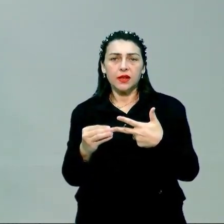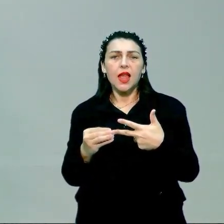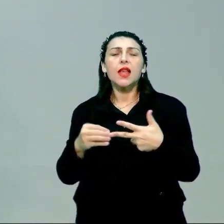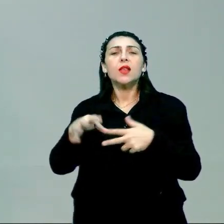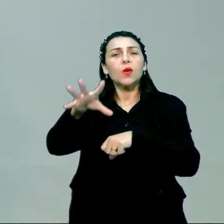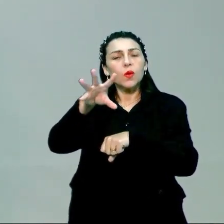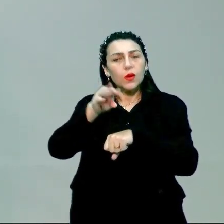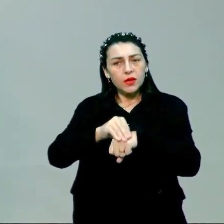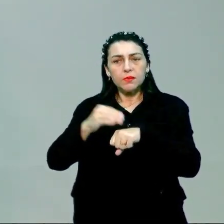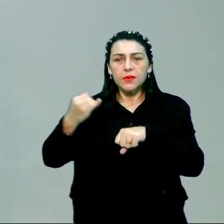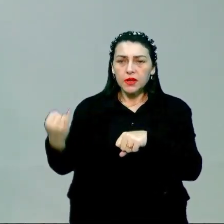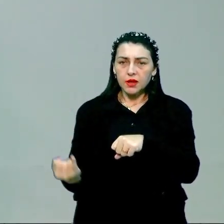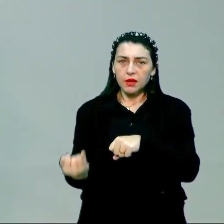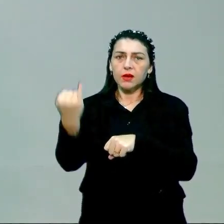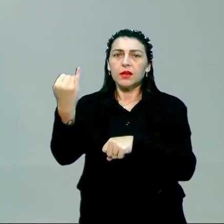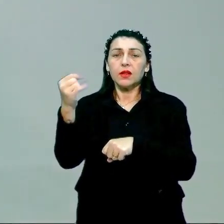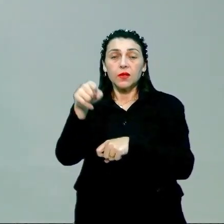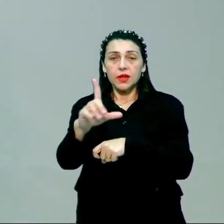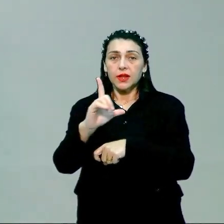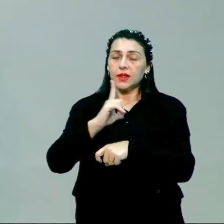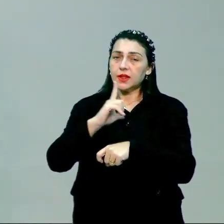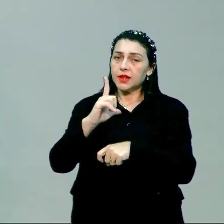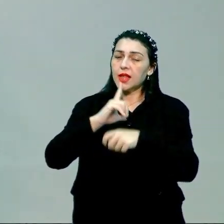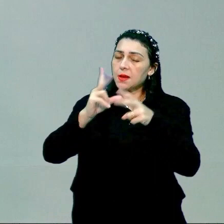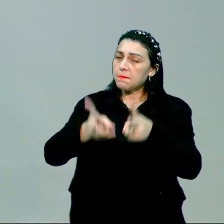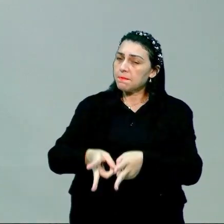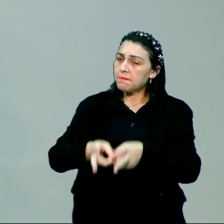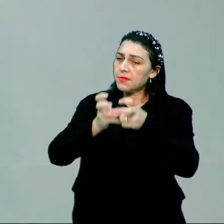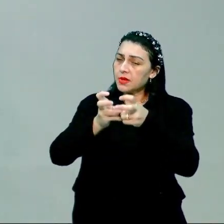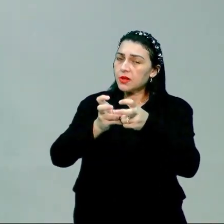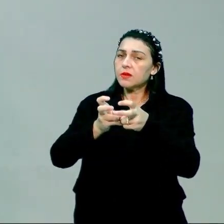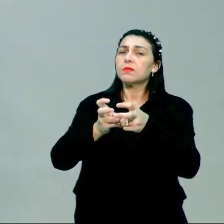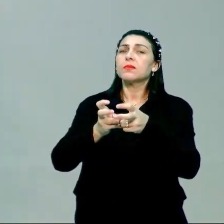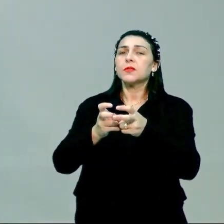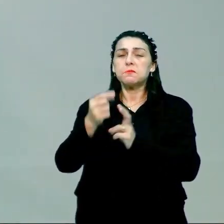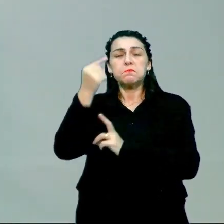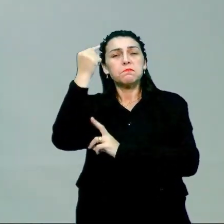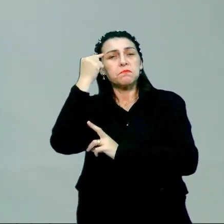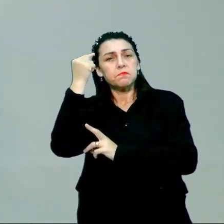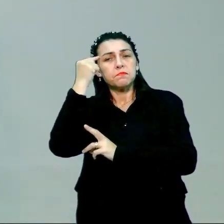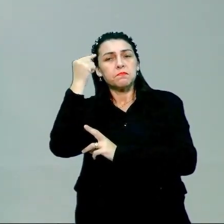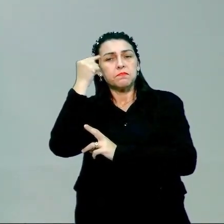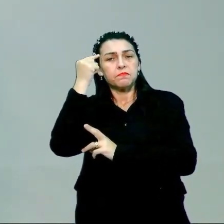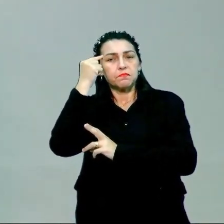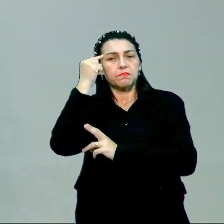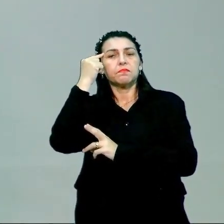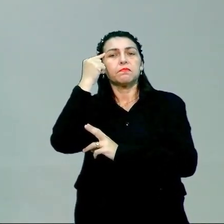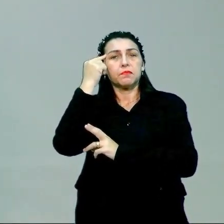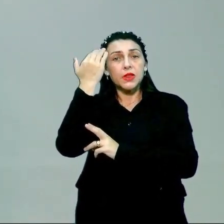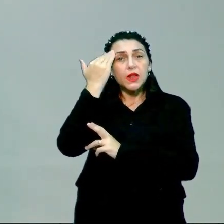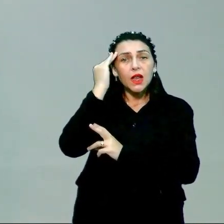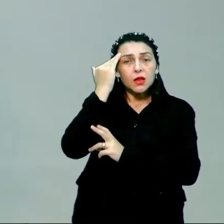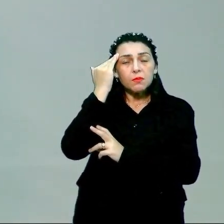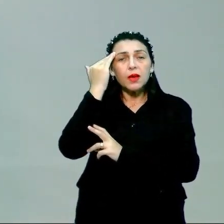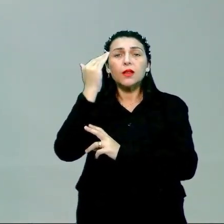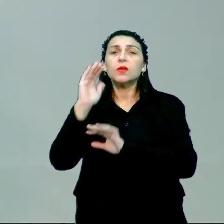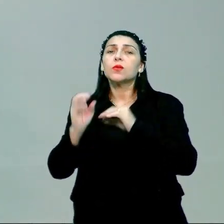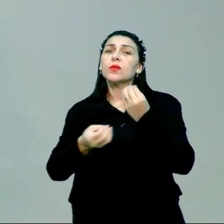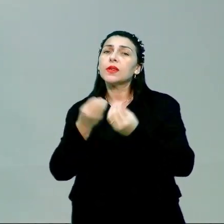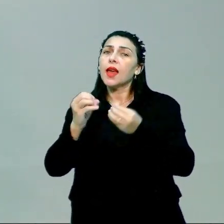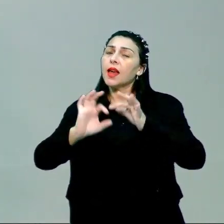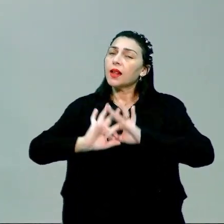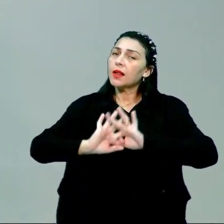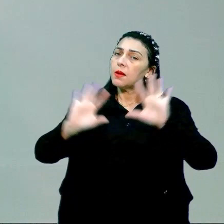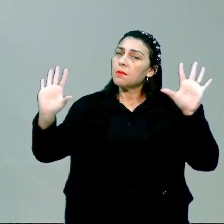conhecimento é importante para que você tenha essa percepção, essa noção, esse discernimento de que a